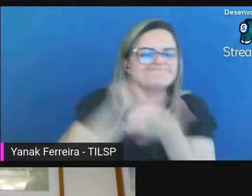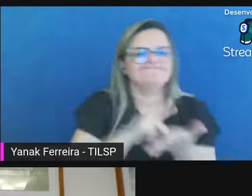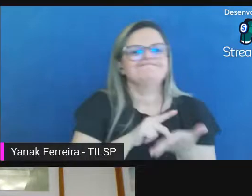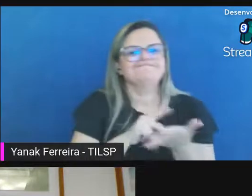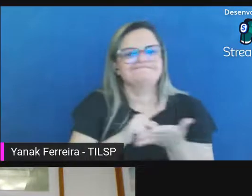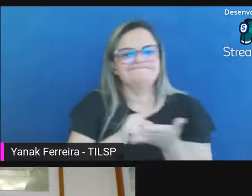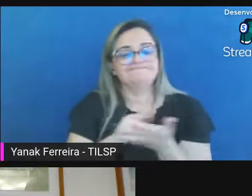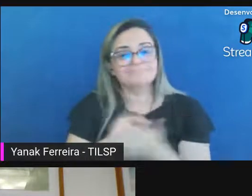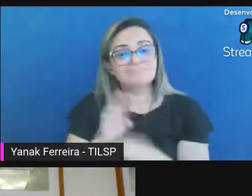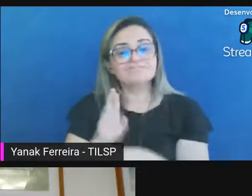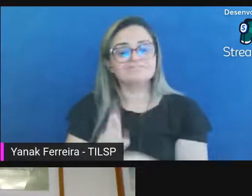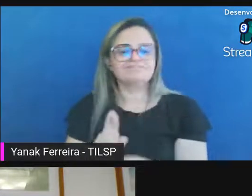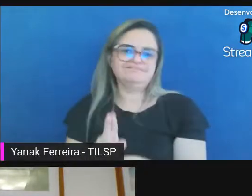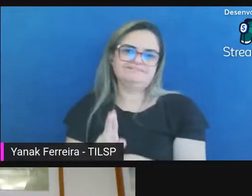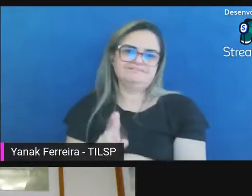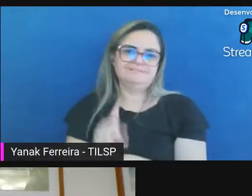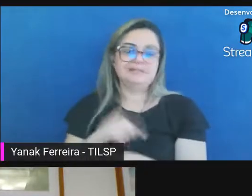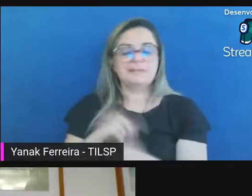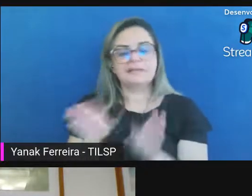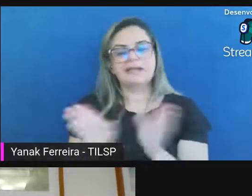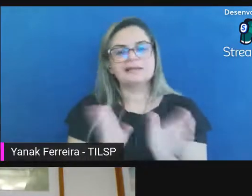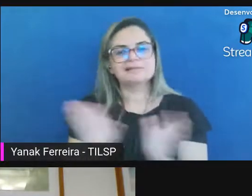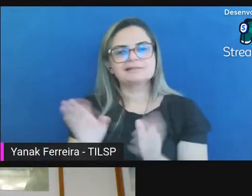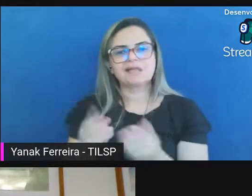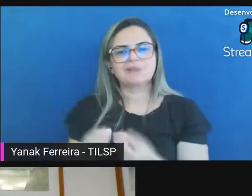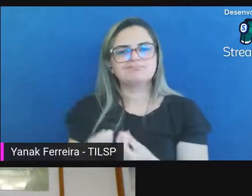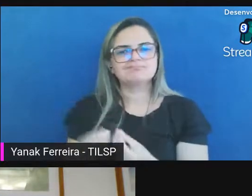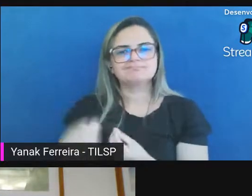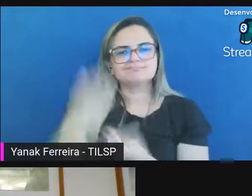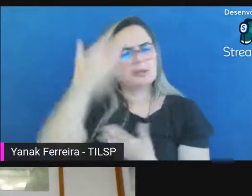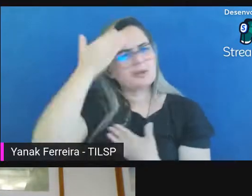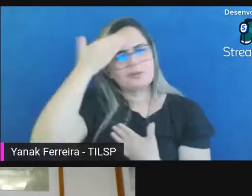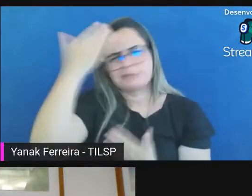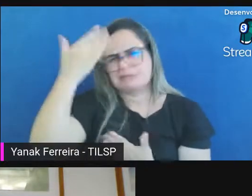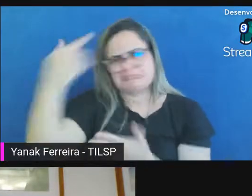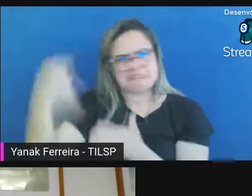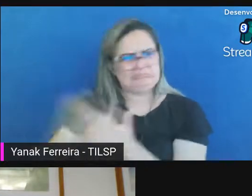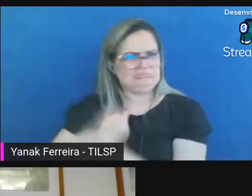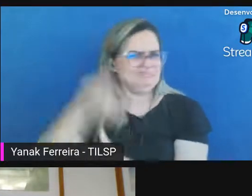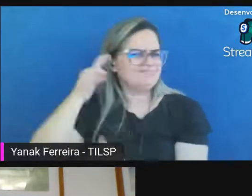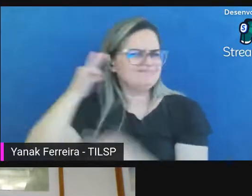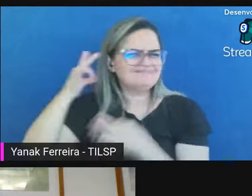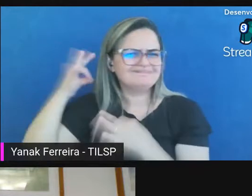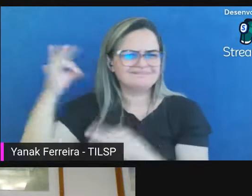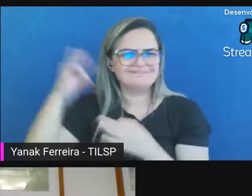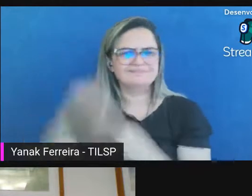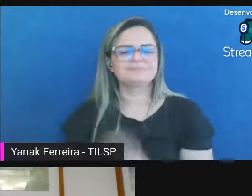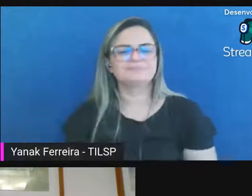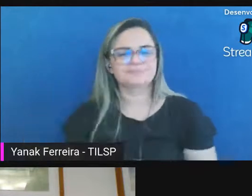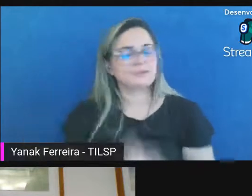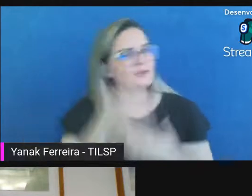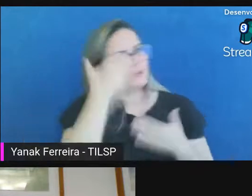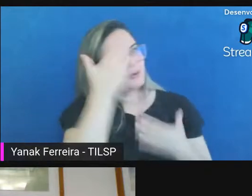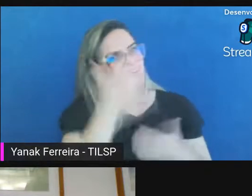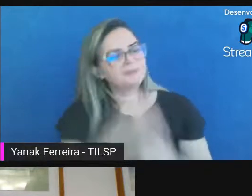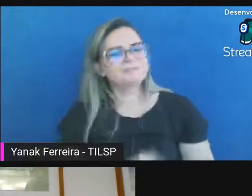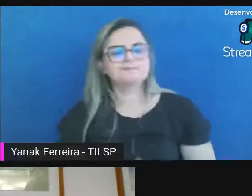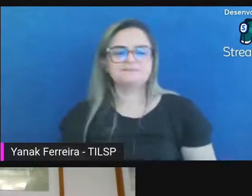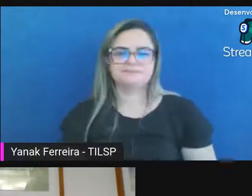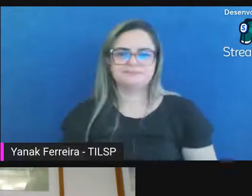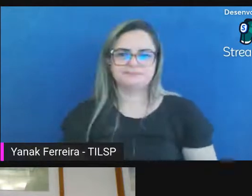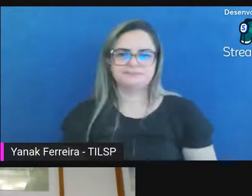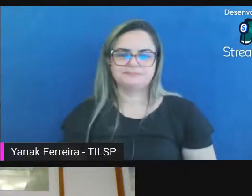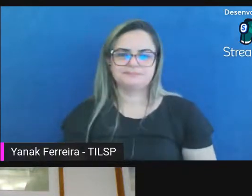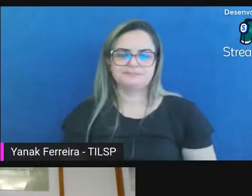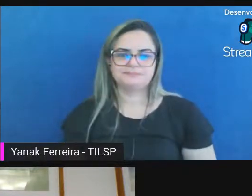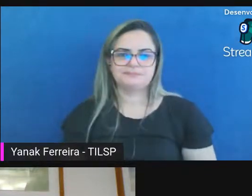preservação e acesso a longo prazo brigadíssimo pela pergunta nós aqui agradecemos professor eu acho